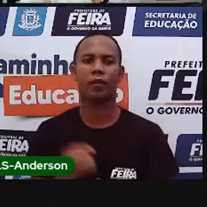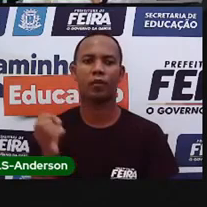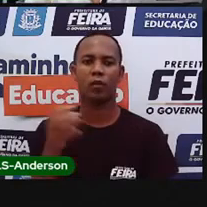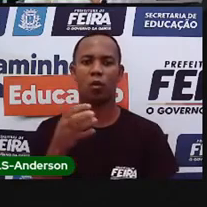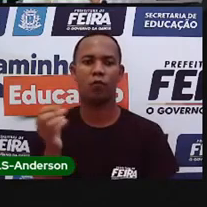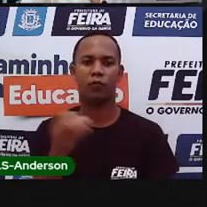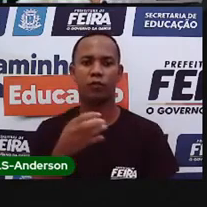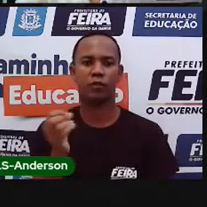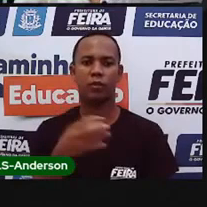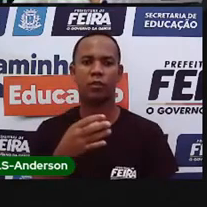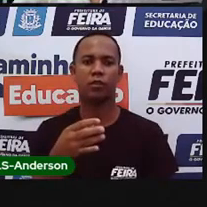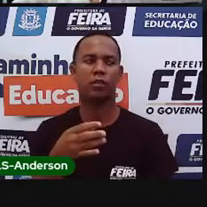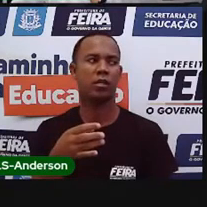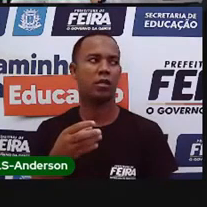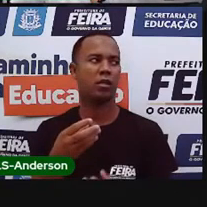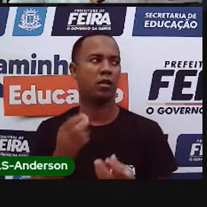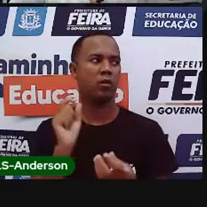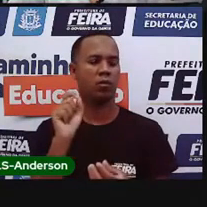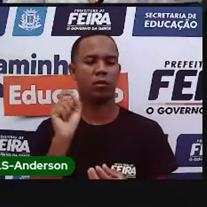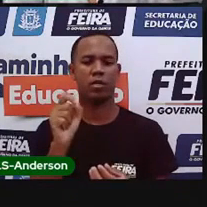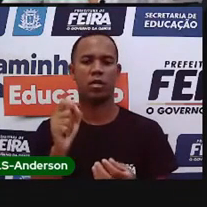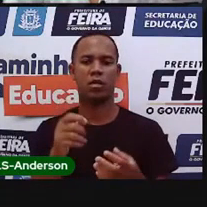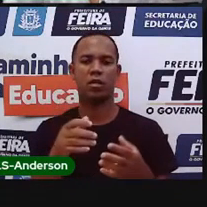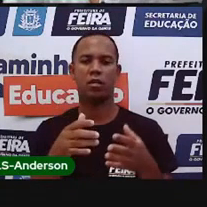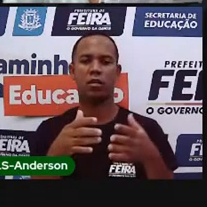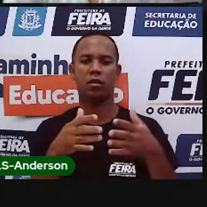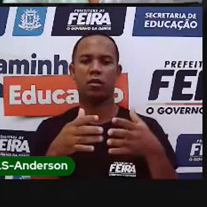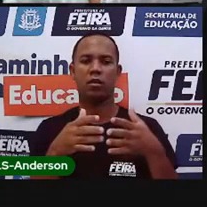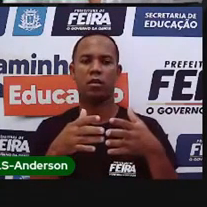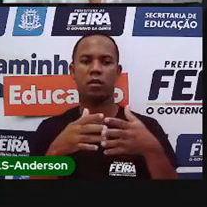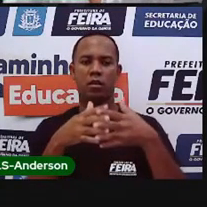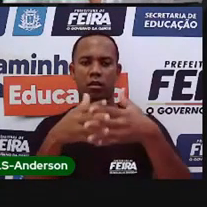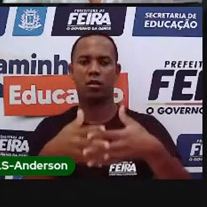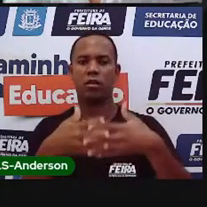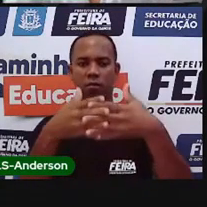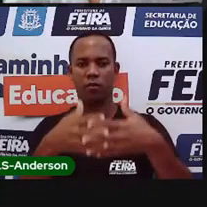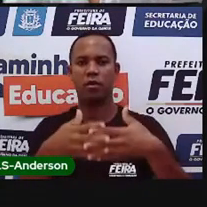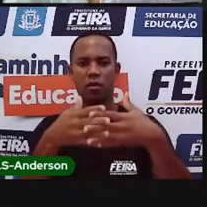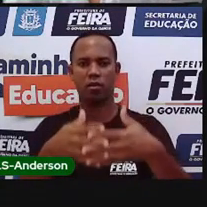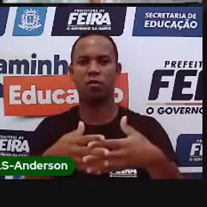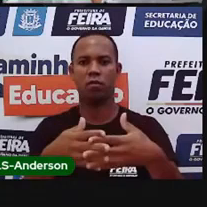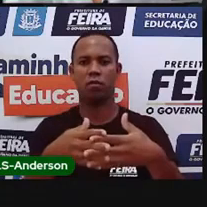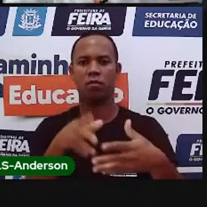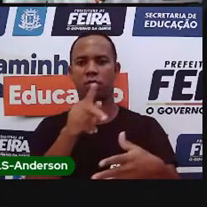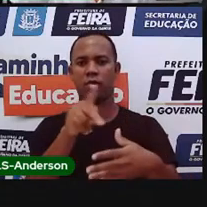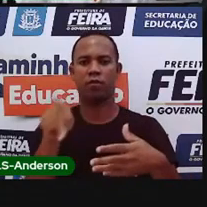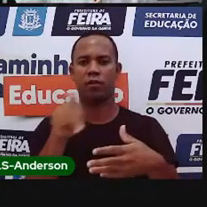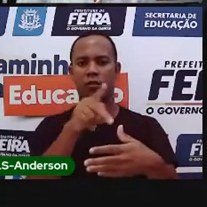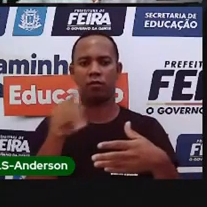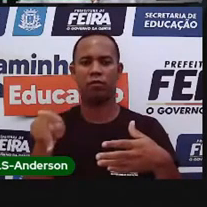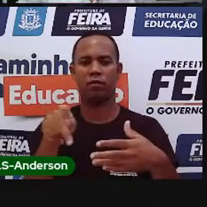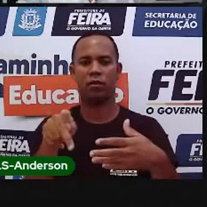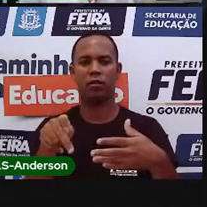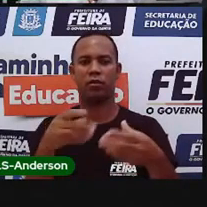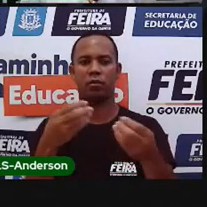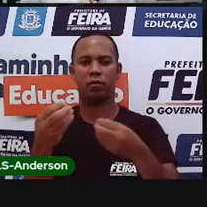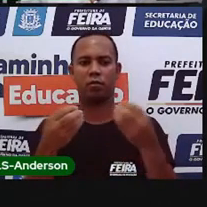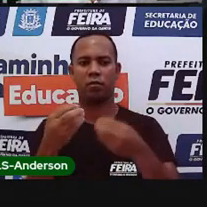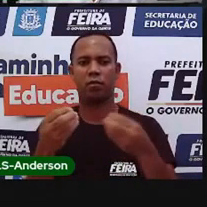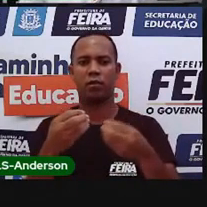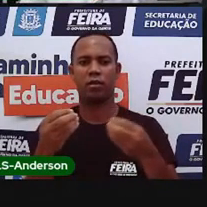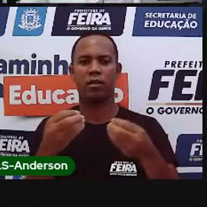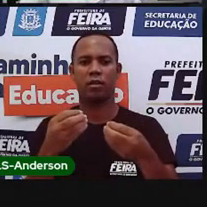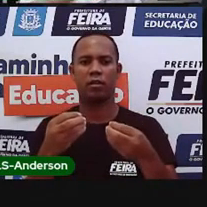caminhões aí da prefeitura, né? O serviço de coleta de lixo, normalmente, é de responsabilidade de um órgão municipal.